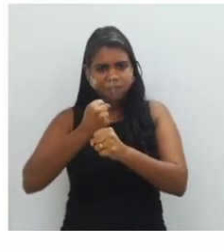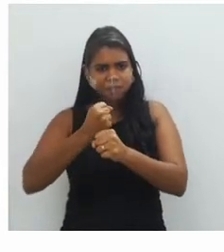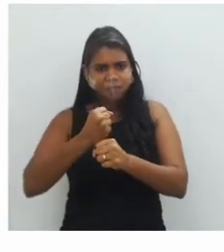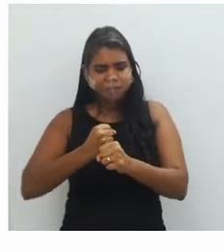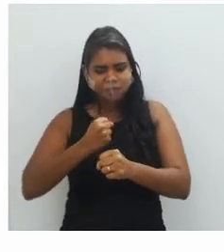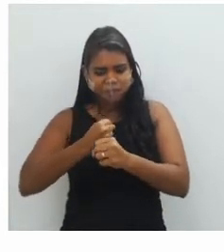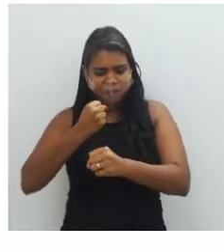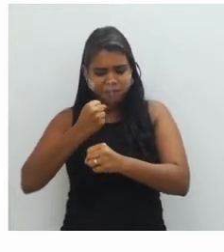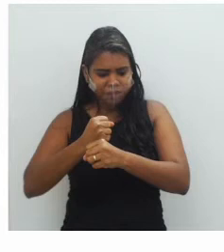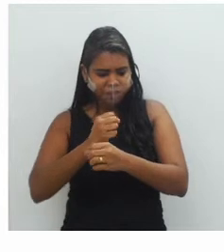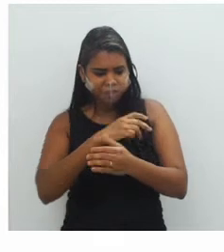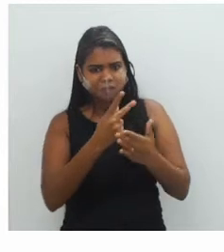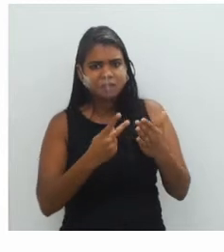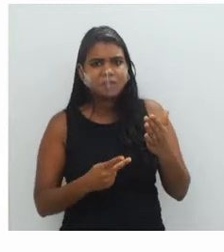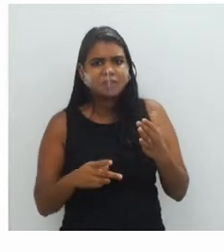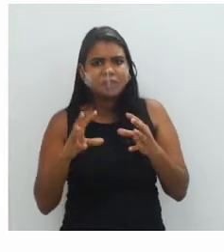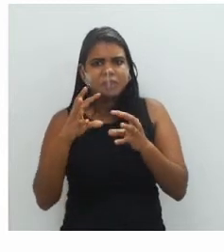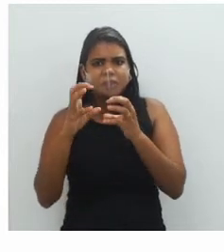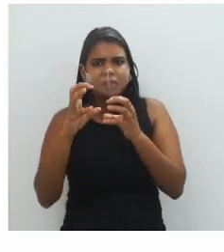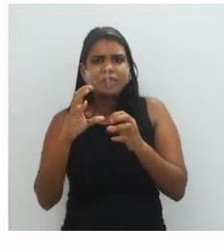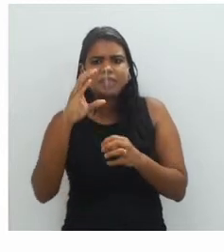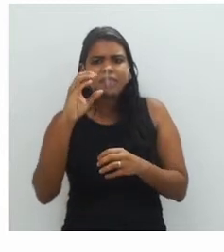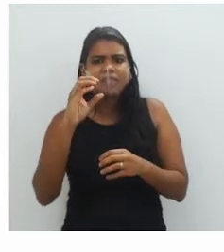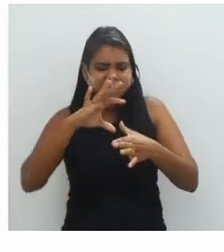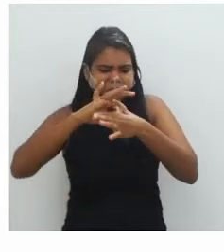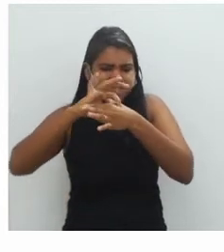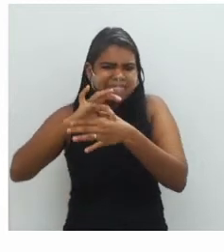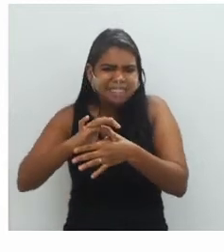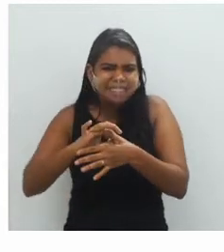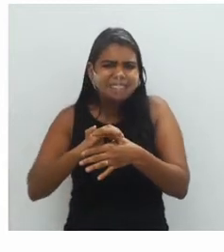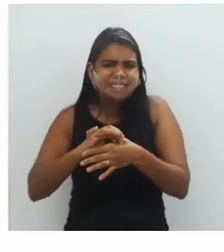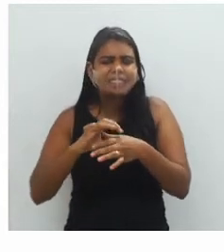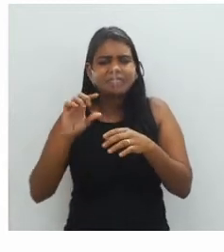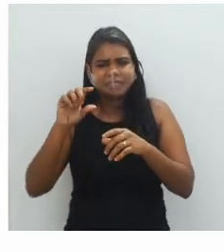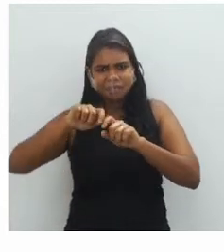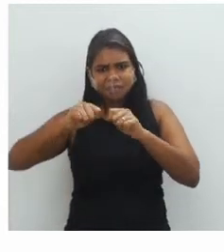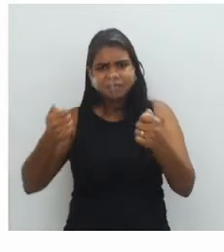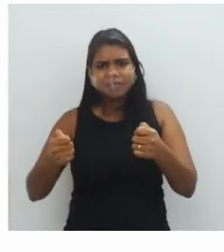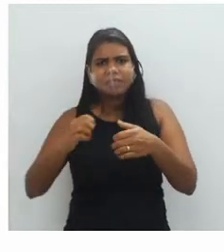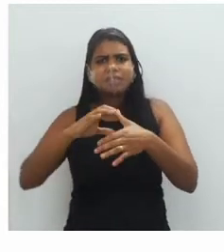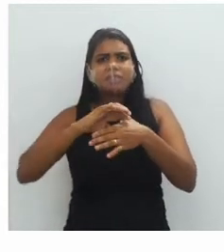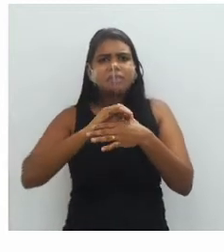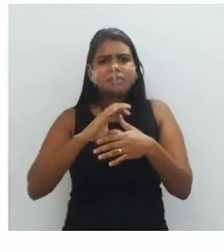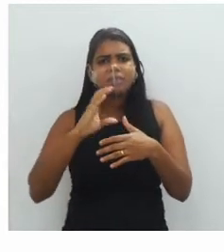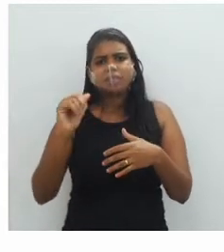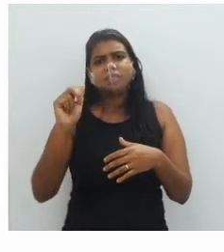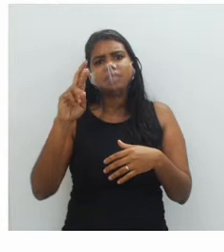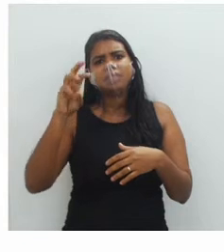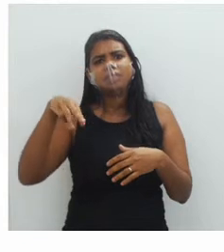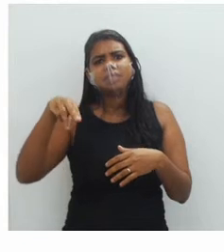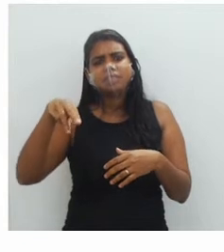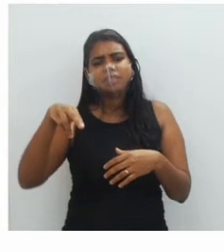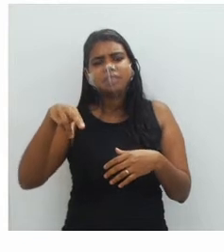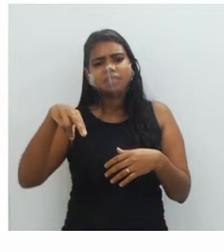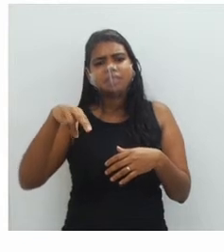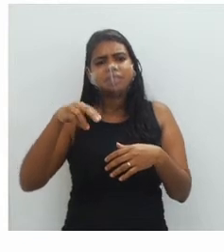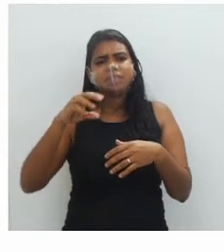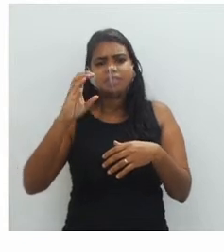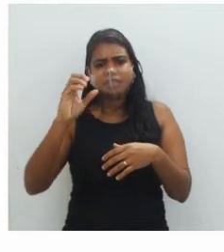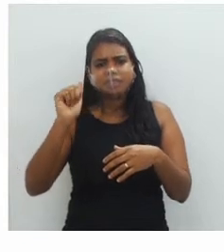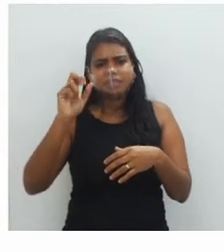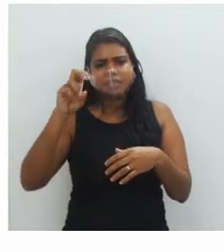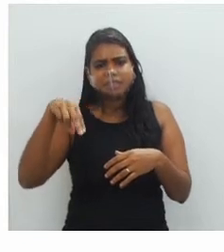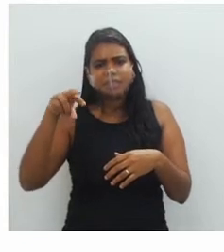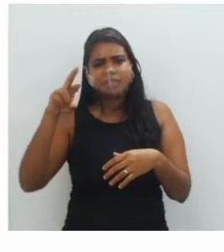com pedaços de carne. Se vocês puderem se aproximar da tela para ver os detalhes da foto, são pedaços de carne que estão